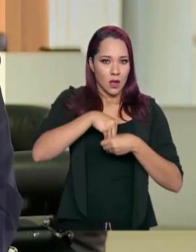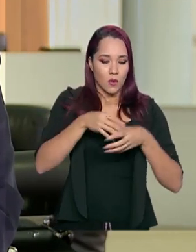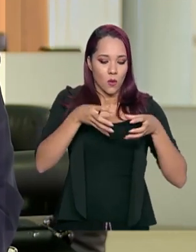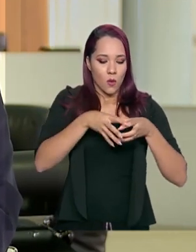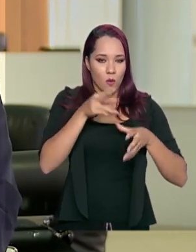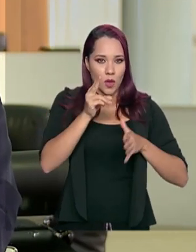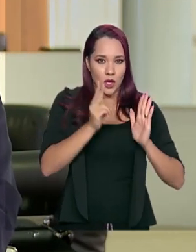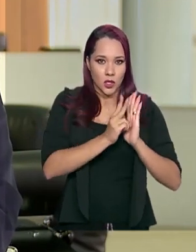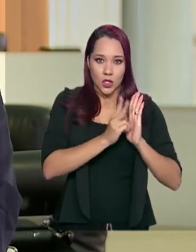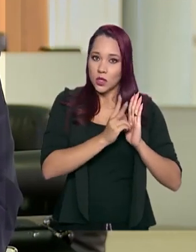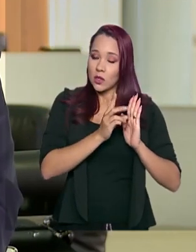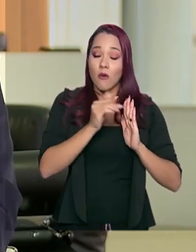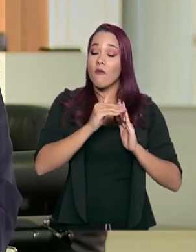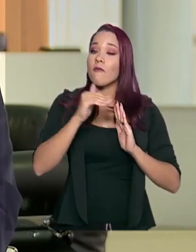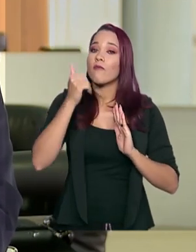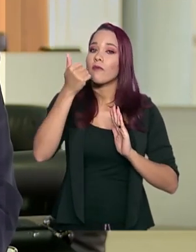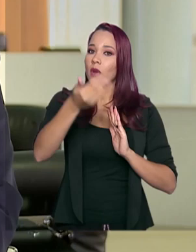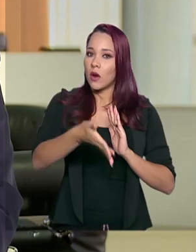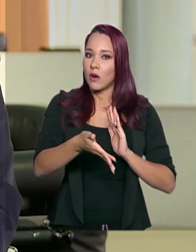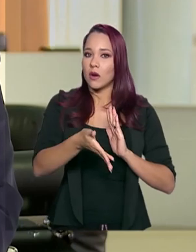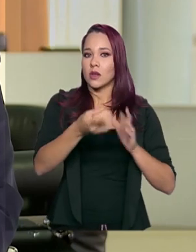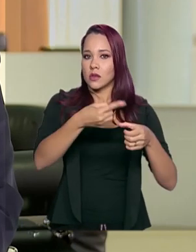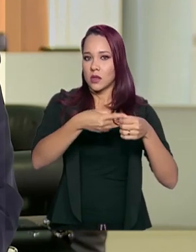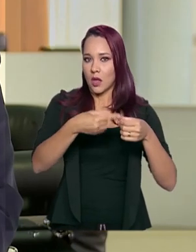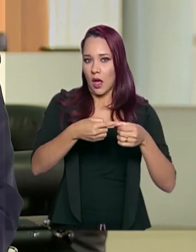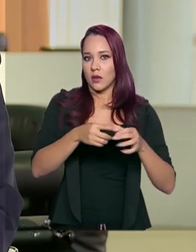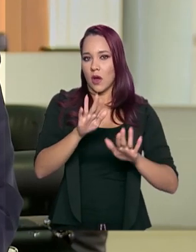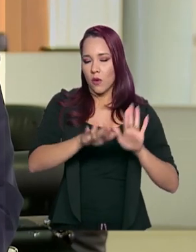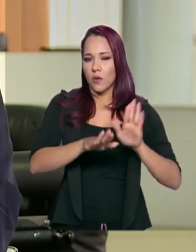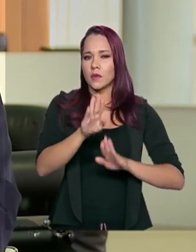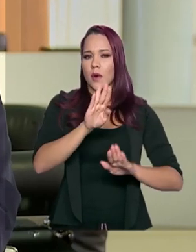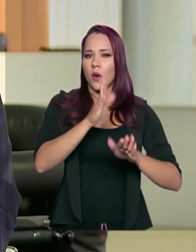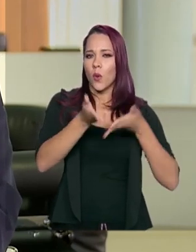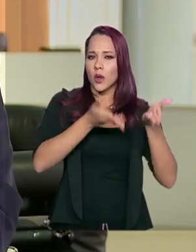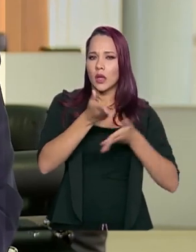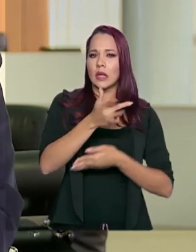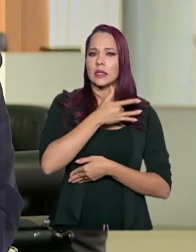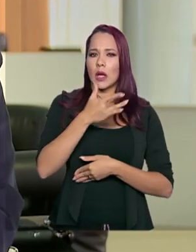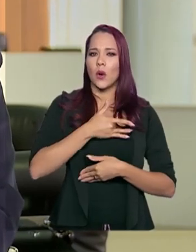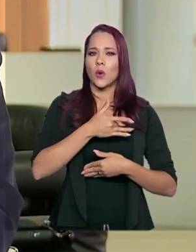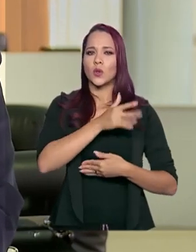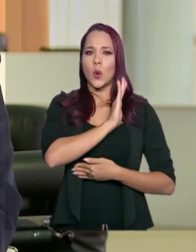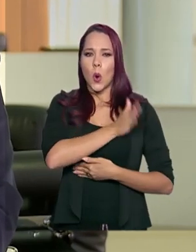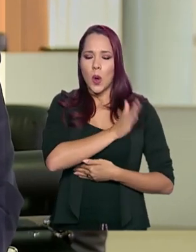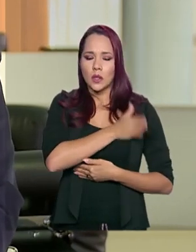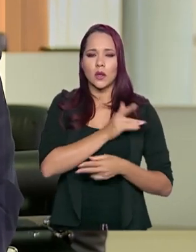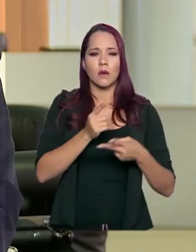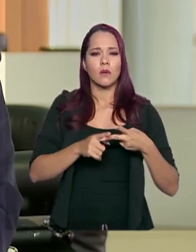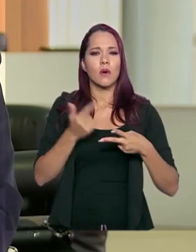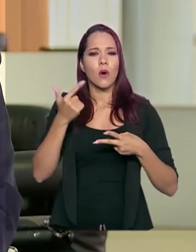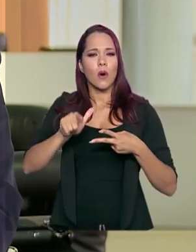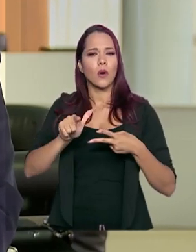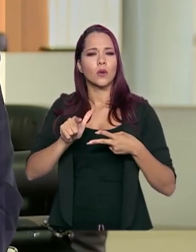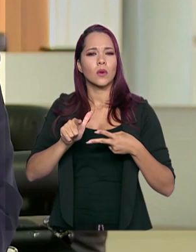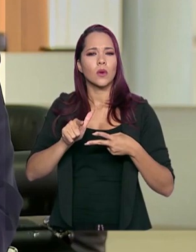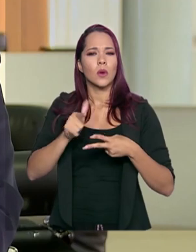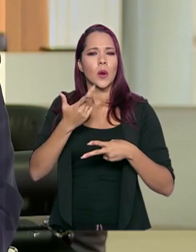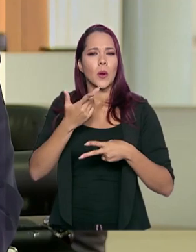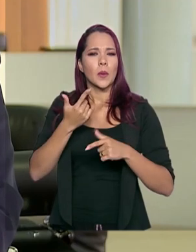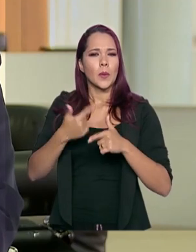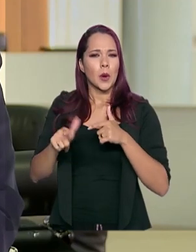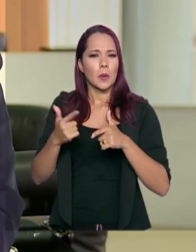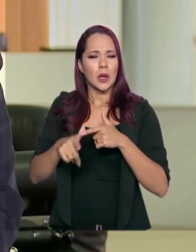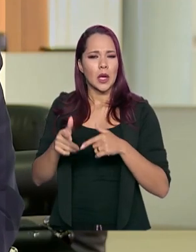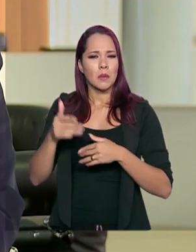comunidade. As pessoas estavam fora. E algumas para tratar de problemas. Um foi cardíaco. O outro foi outro tipo de insuficiência.